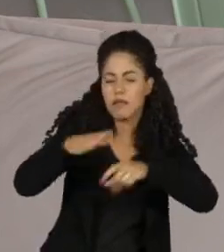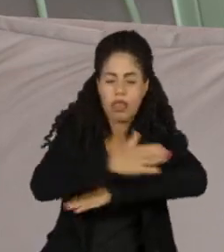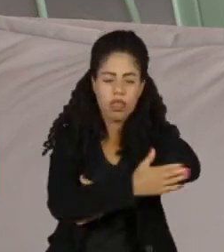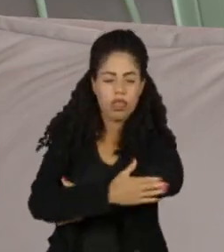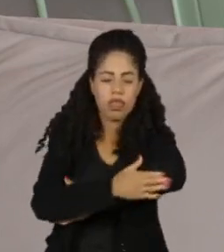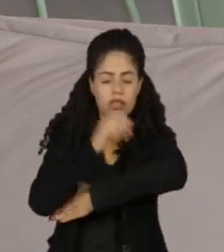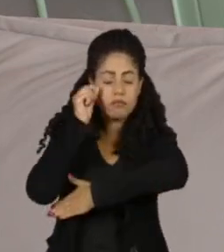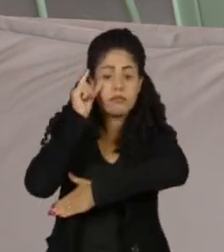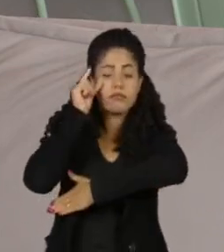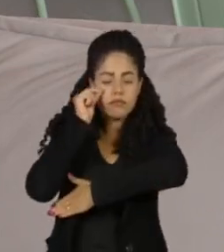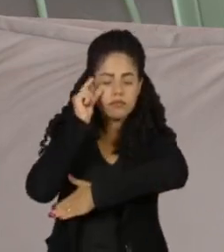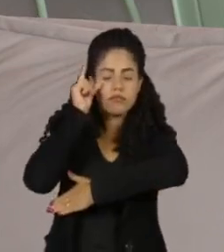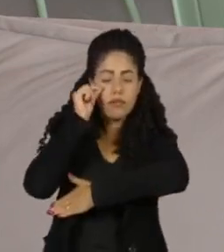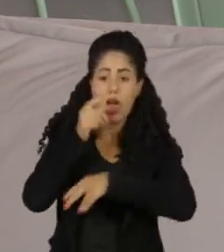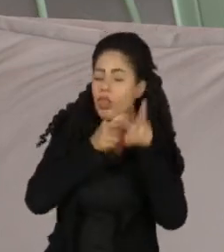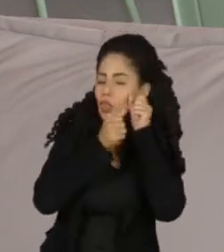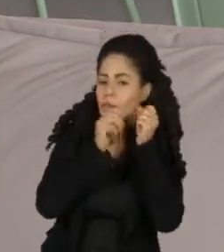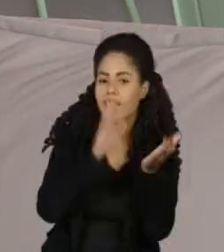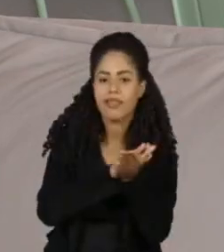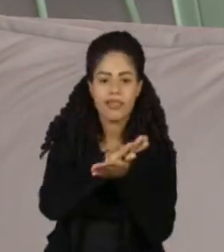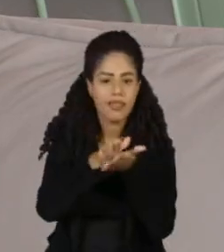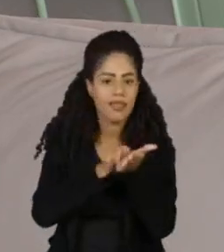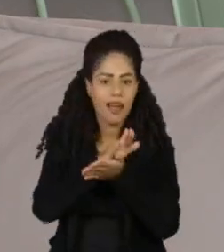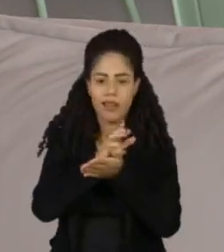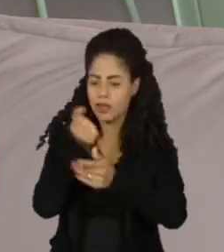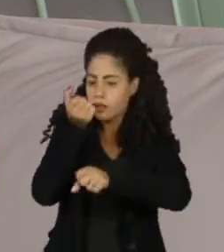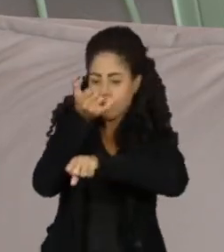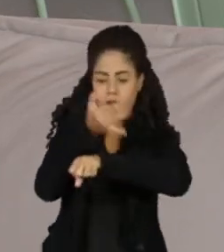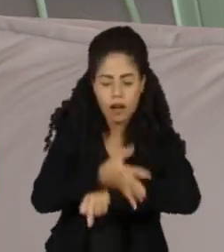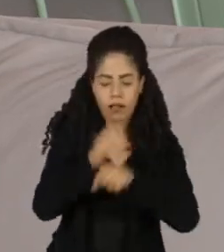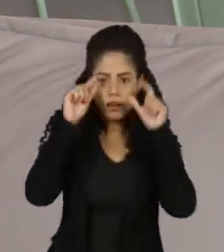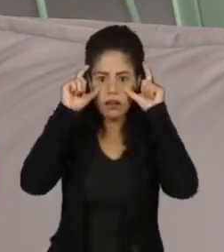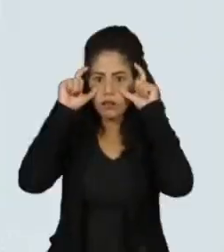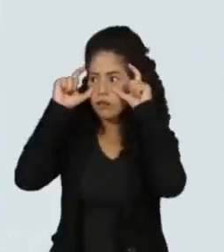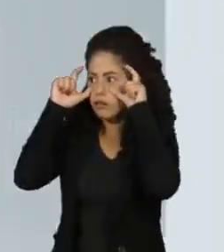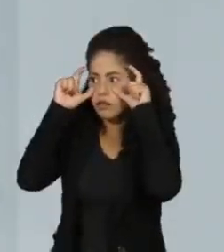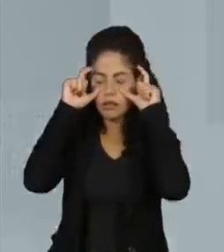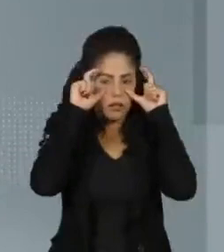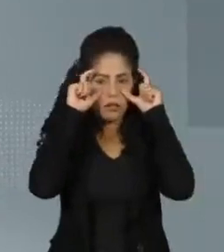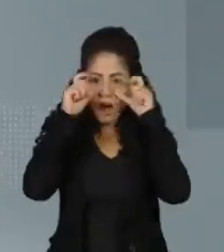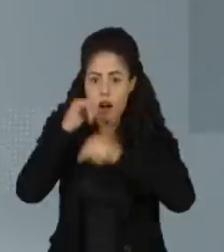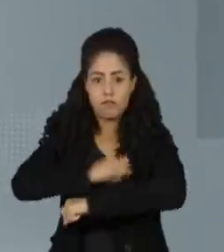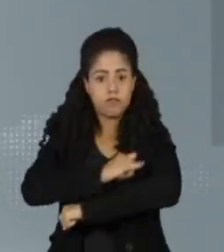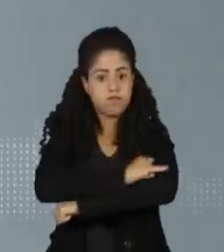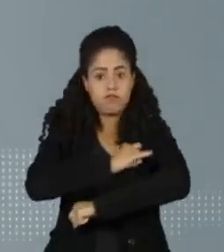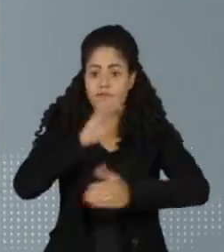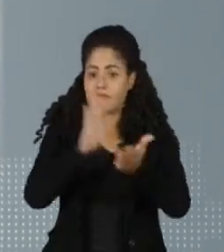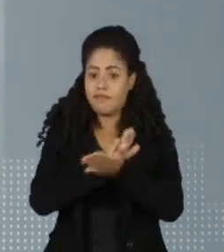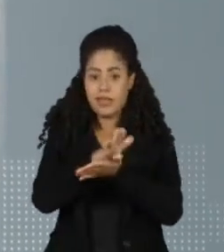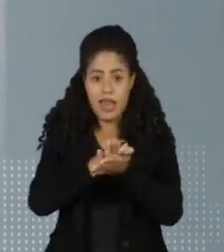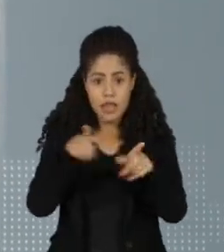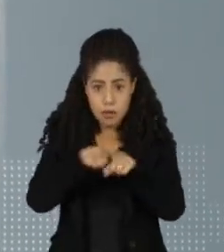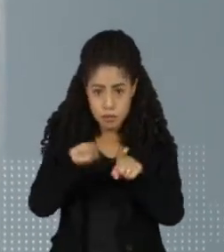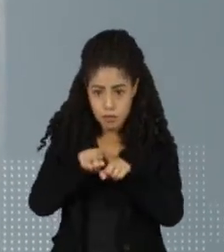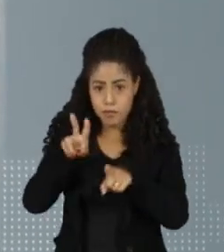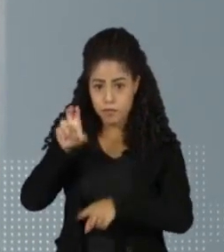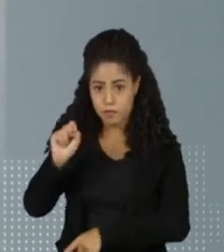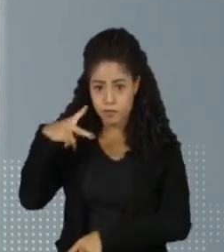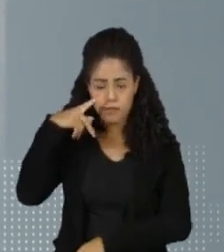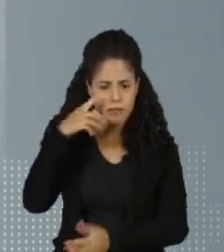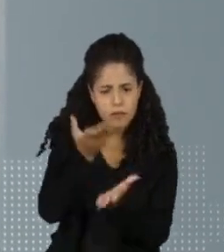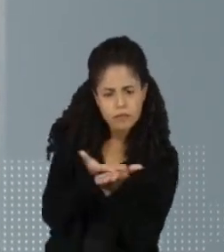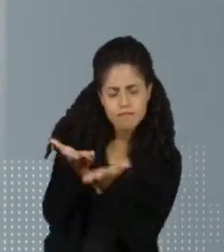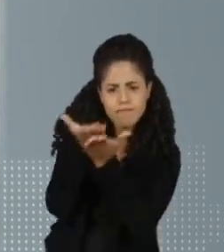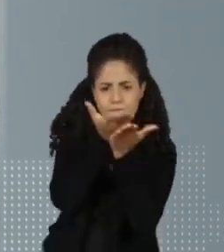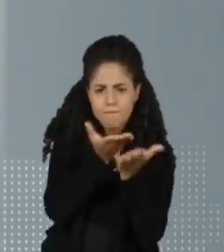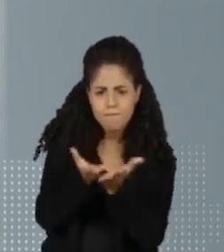pouco. Ele acordava a madrugada toda, era super difícil. E ele não ganhava peso. A pesquisa da Faculdade de Saúde Pública da USP